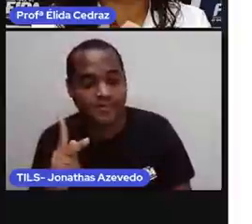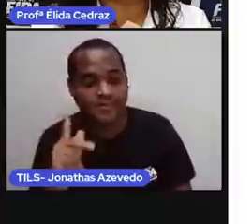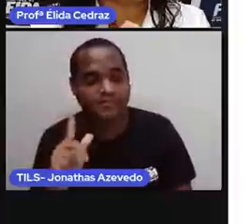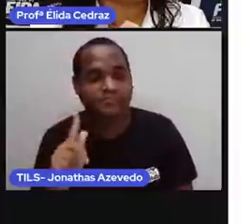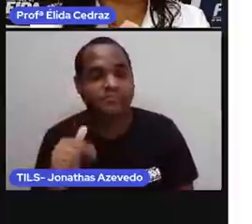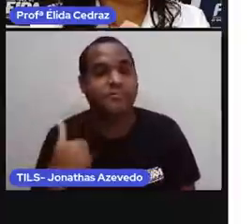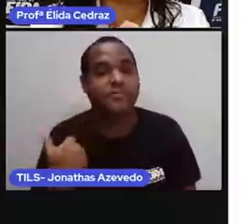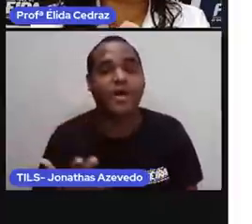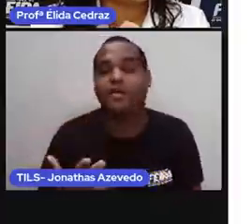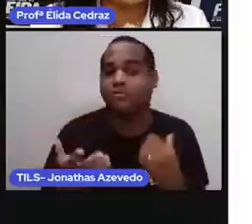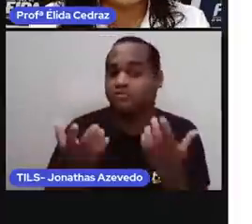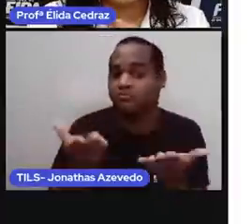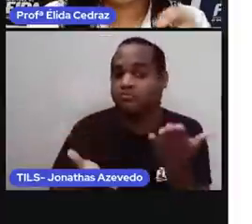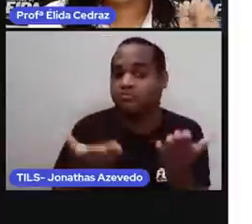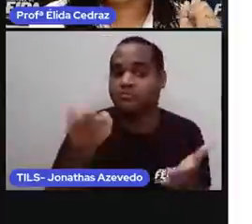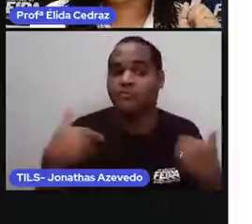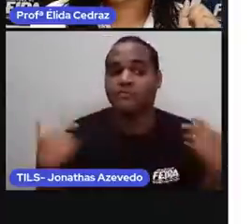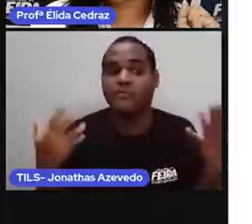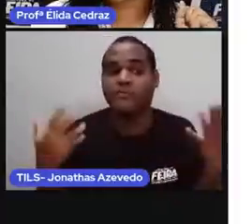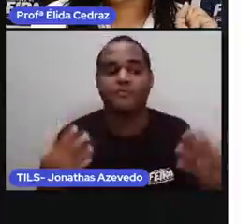Quem é que pesa mais?